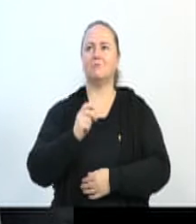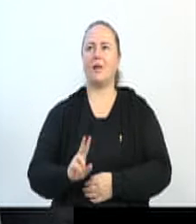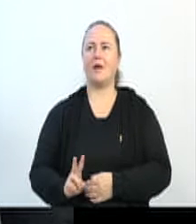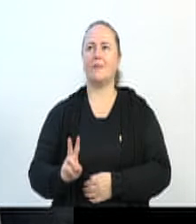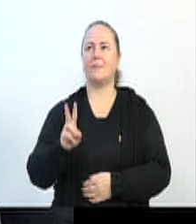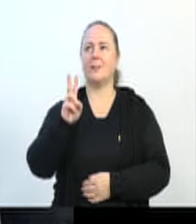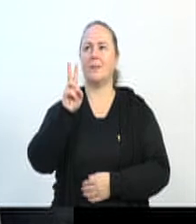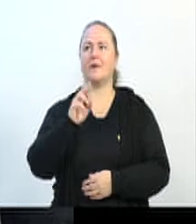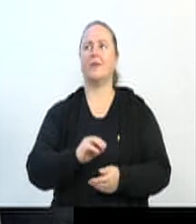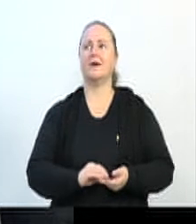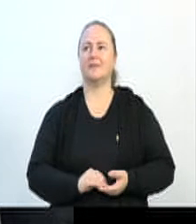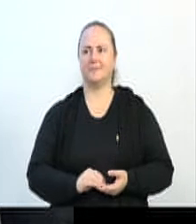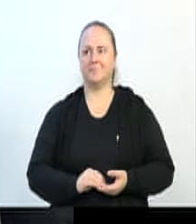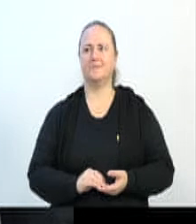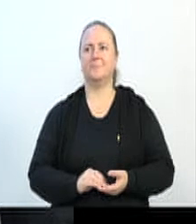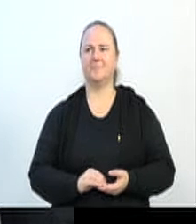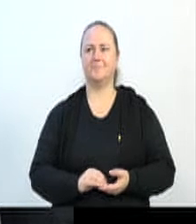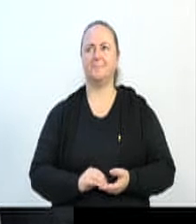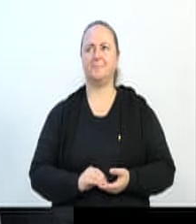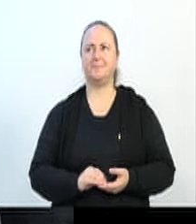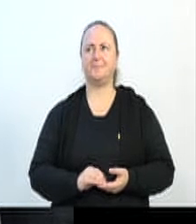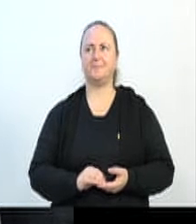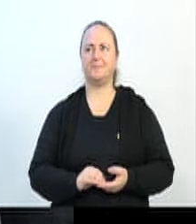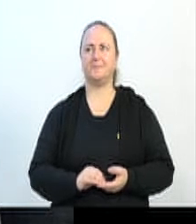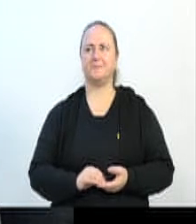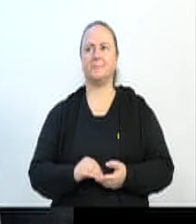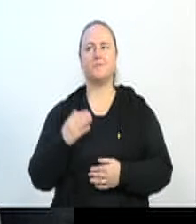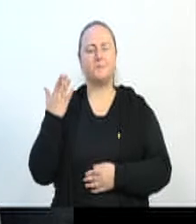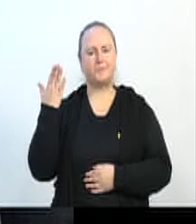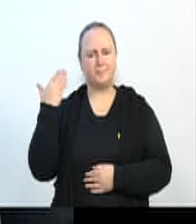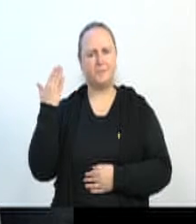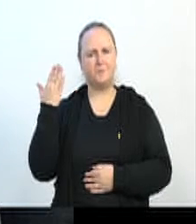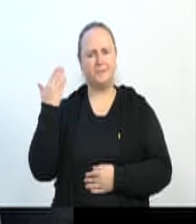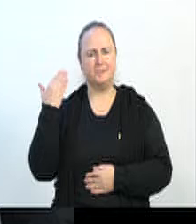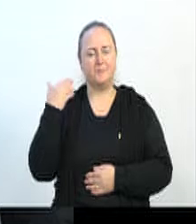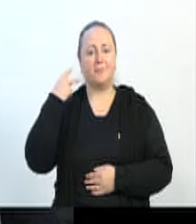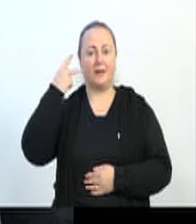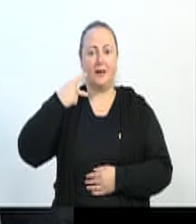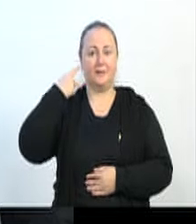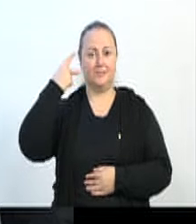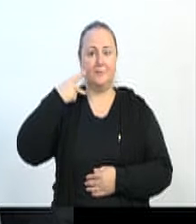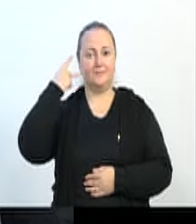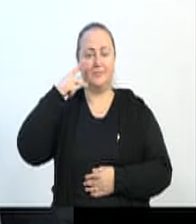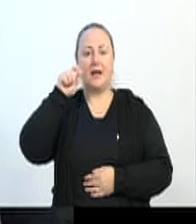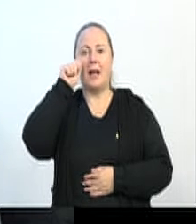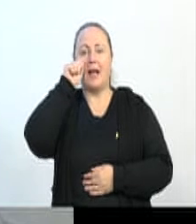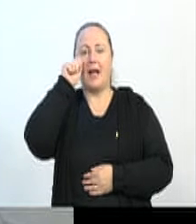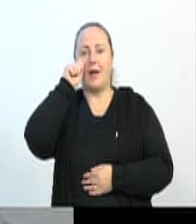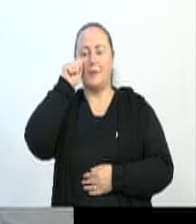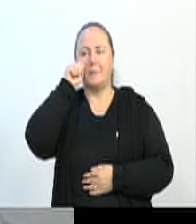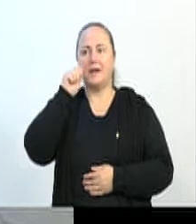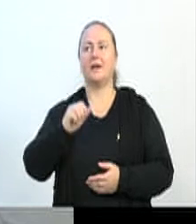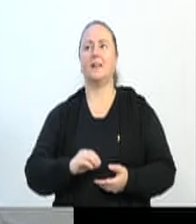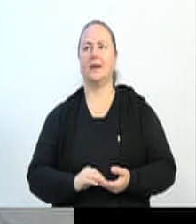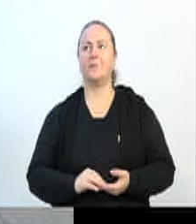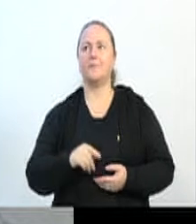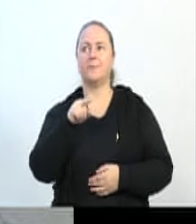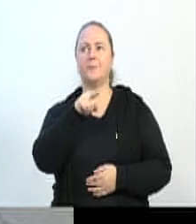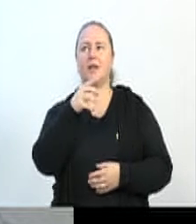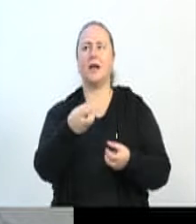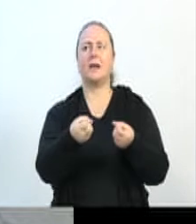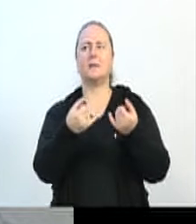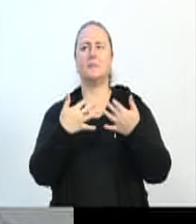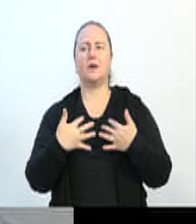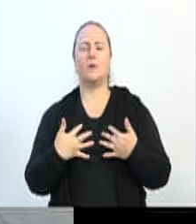especial. Esses dias atrás, o vereador Almir, ele, pena que ele não está aqui agora, mas ele falou para mim assim,